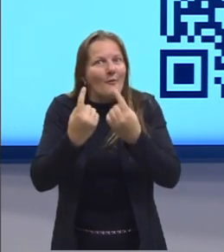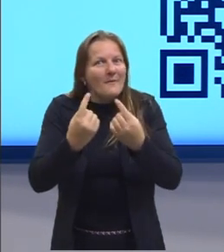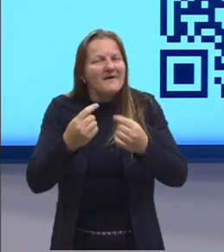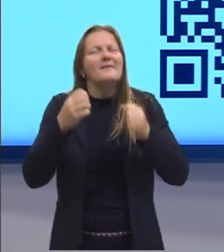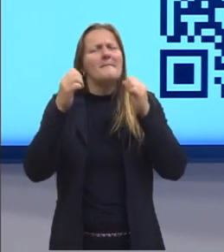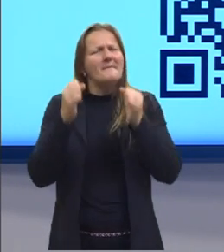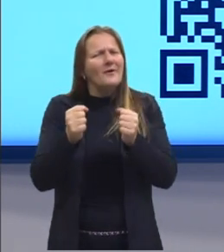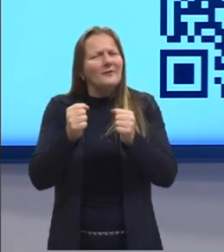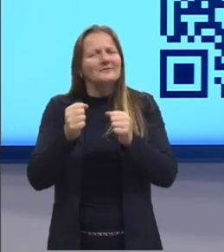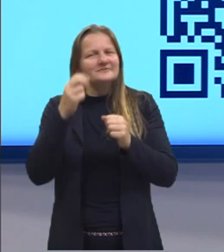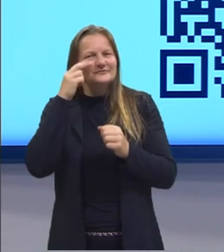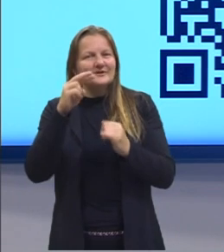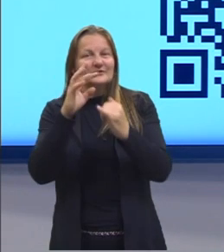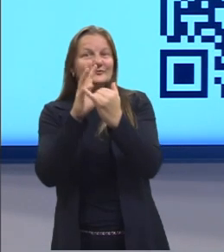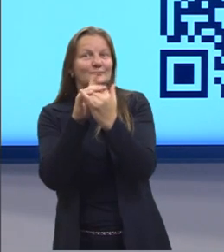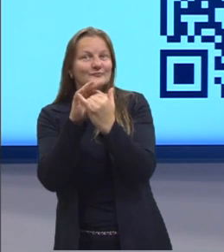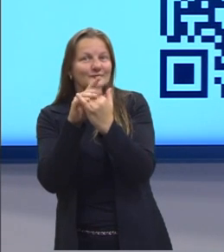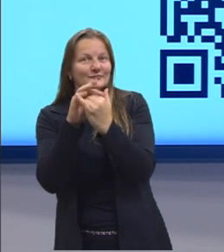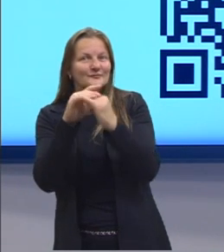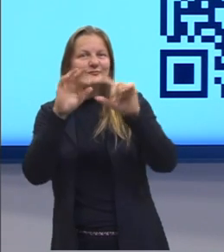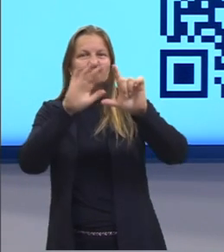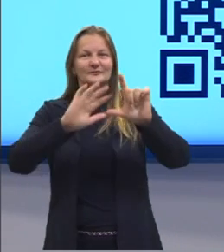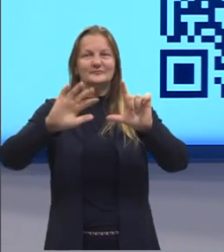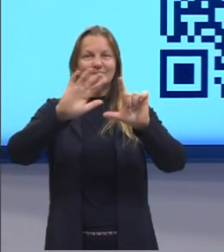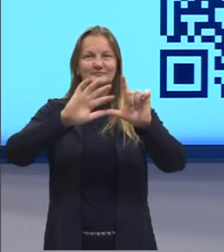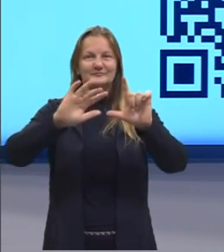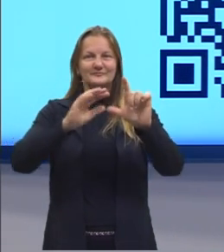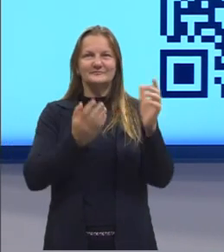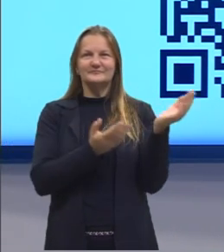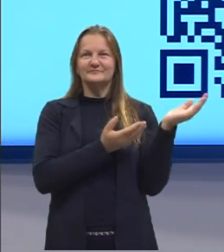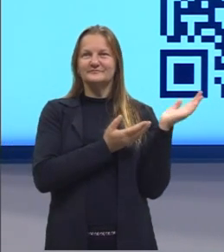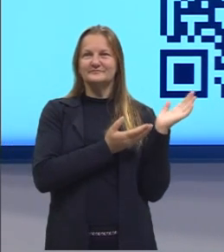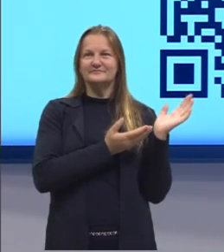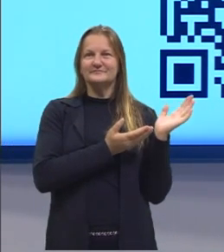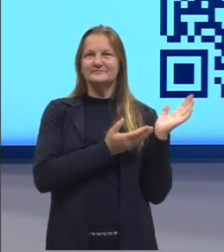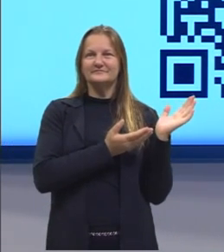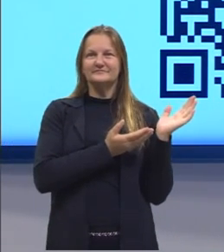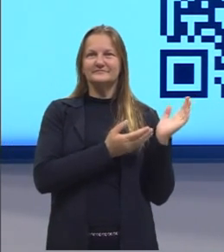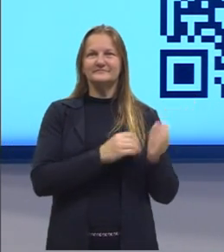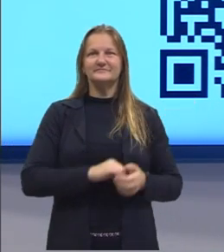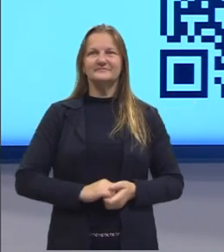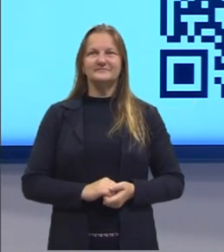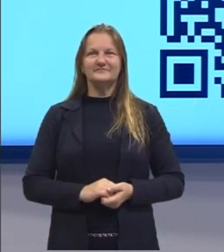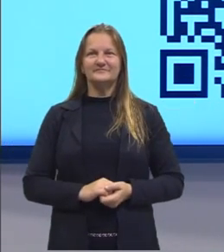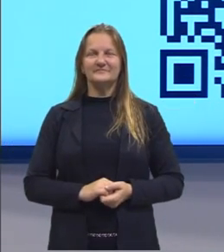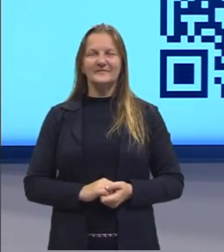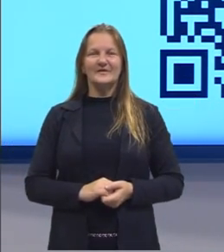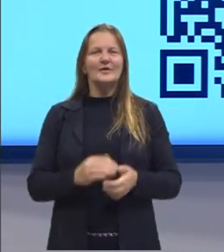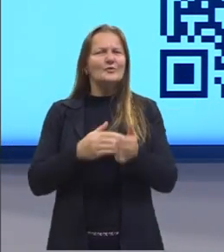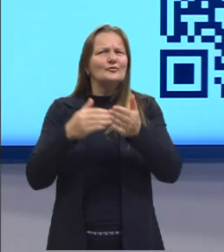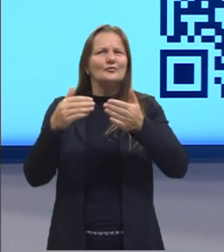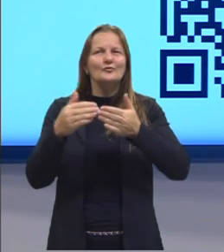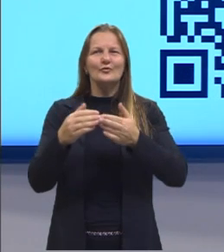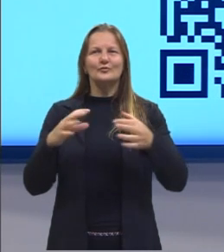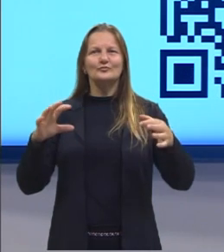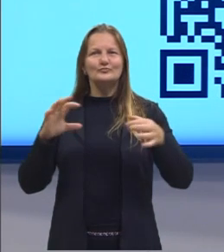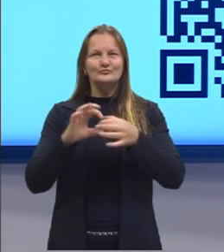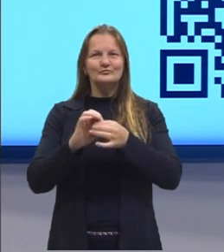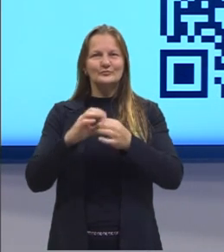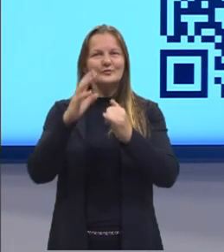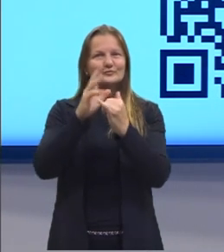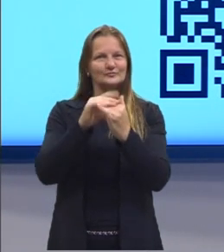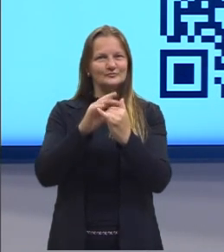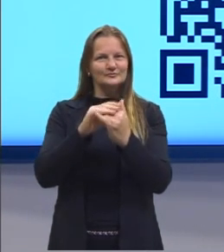qualquer um dos componentes, pode acessar ali o QR Code que vocês terão acesso a todas as aulas disponíveis no